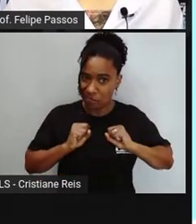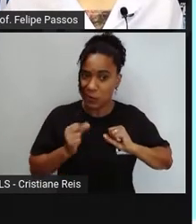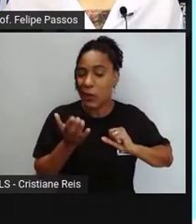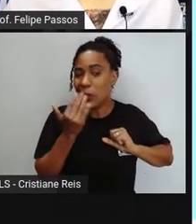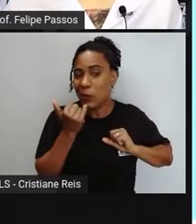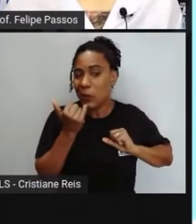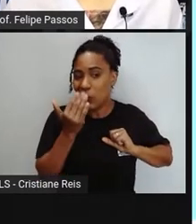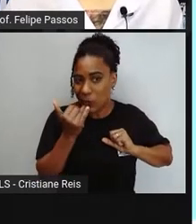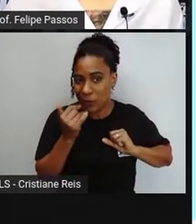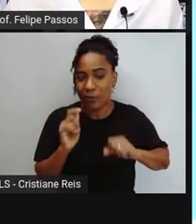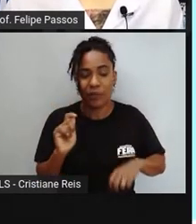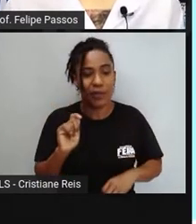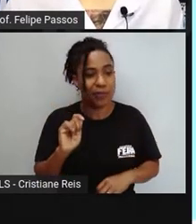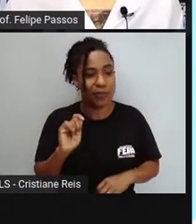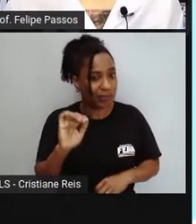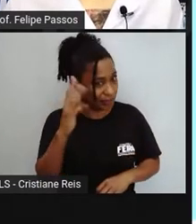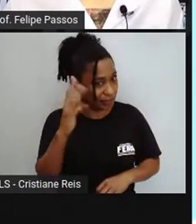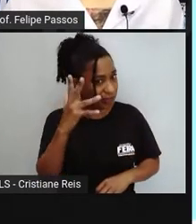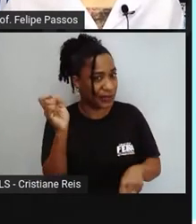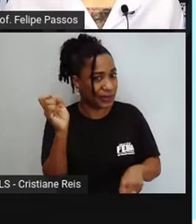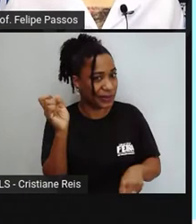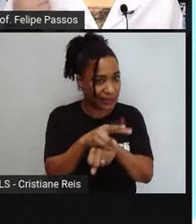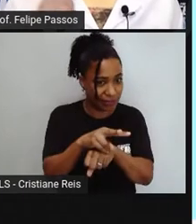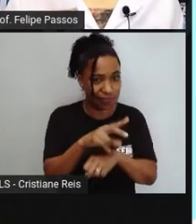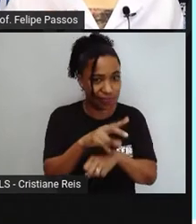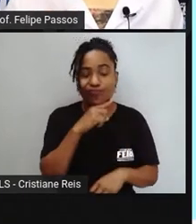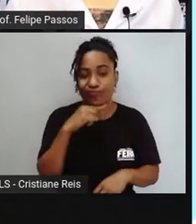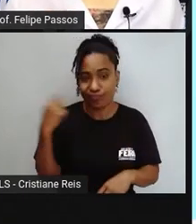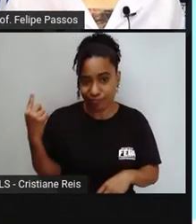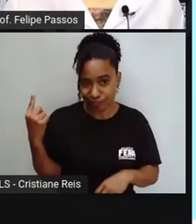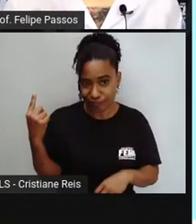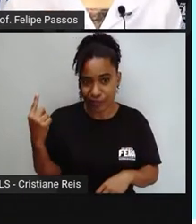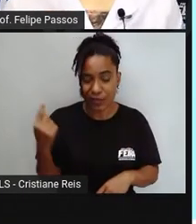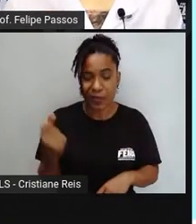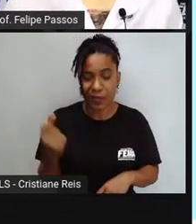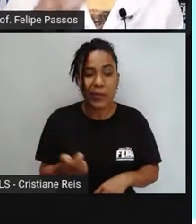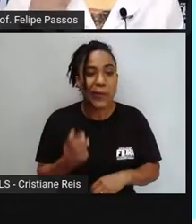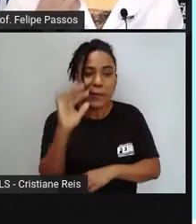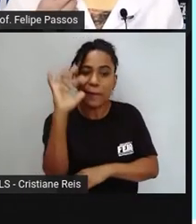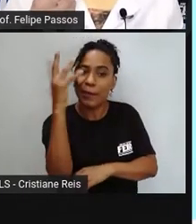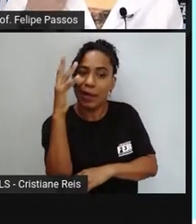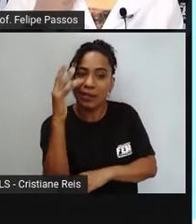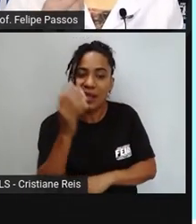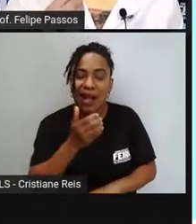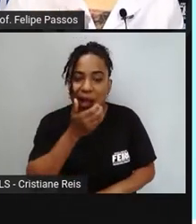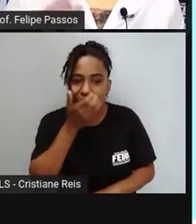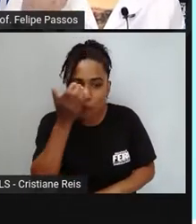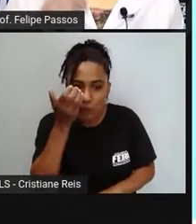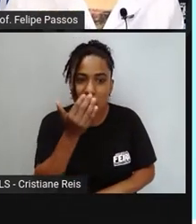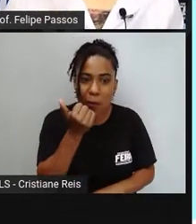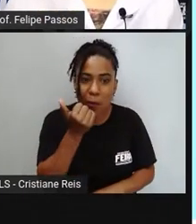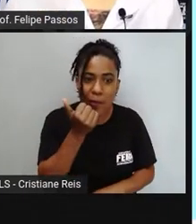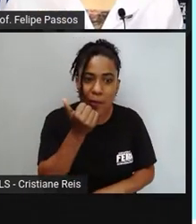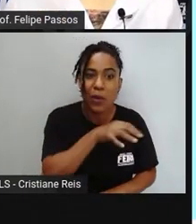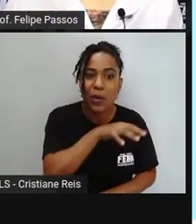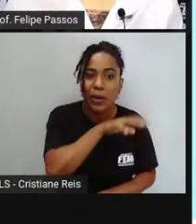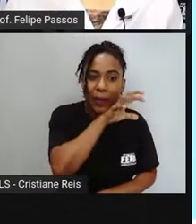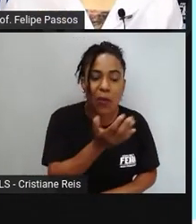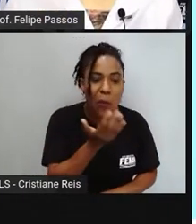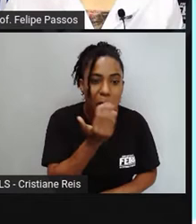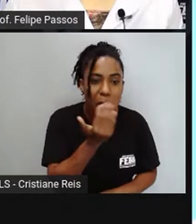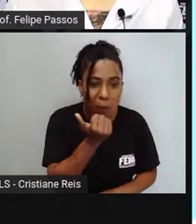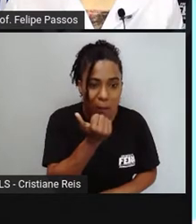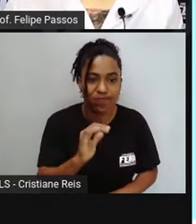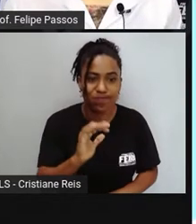algumas plantas, alguns animais são venenosos, e aí se a pessoa ingere, se um outro animal ingere, come, a pessoa vai ter um